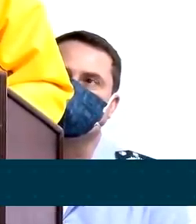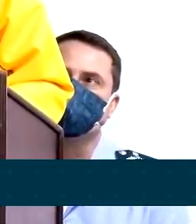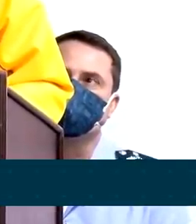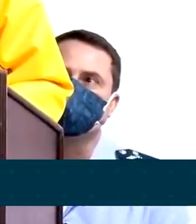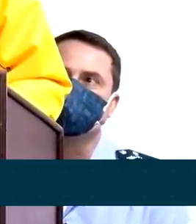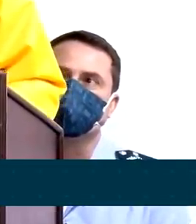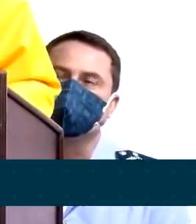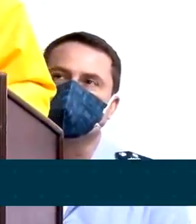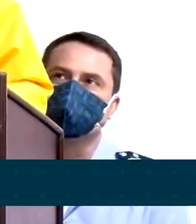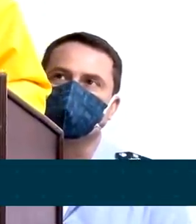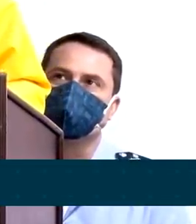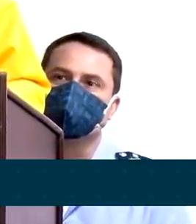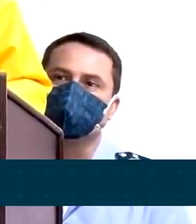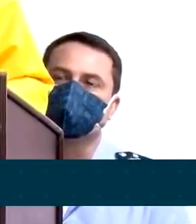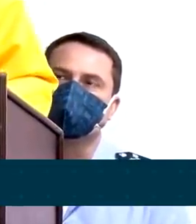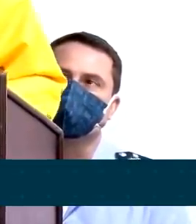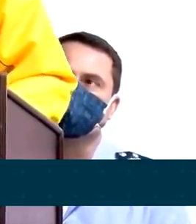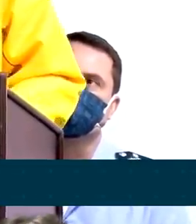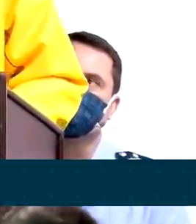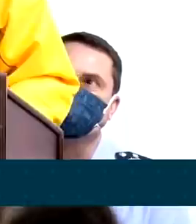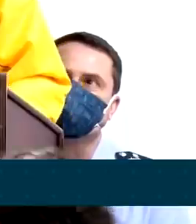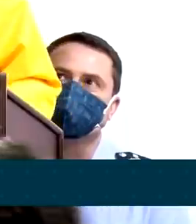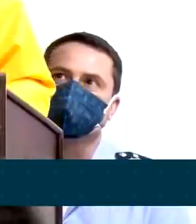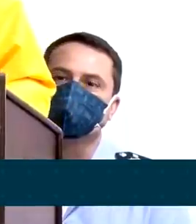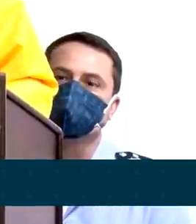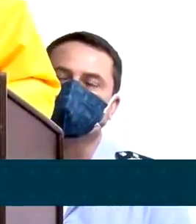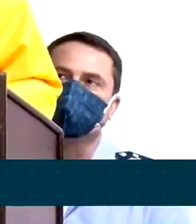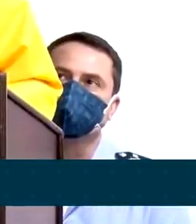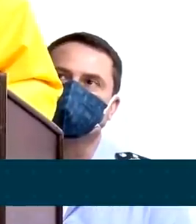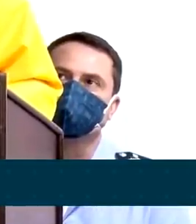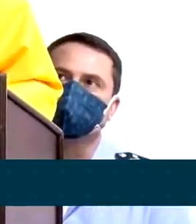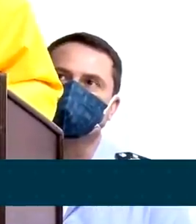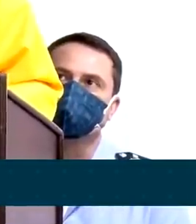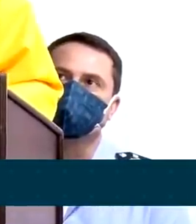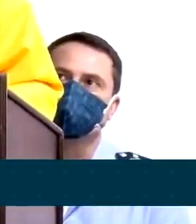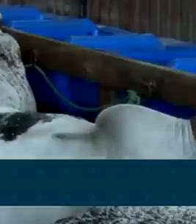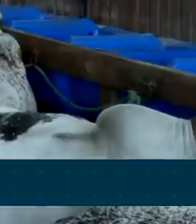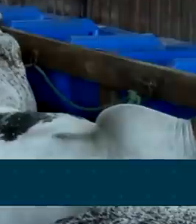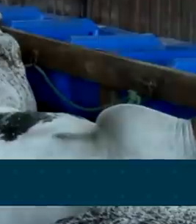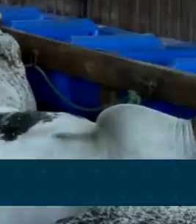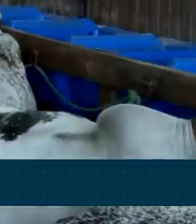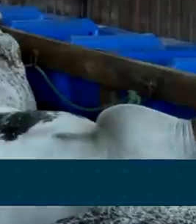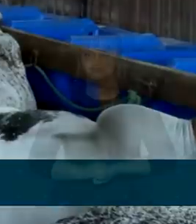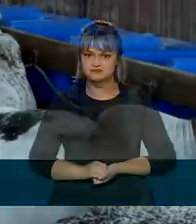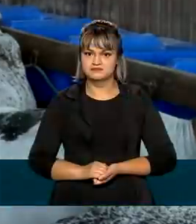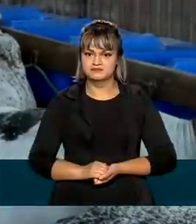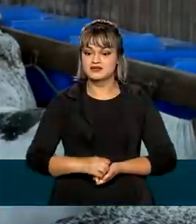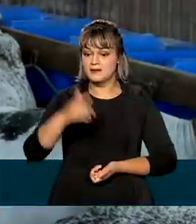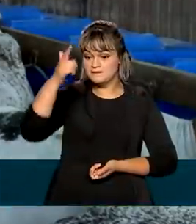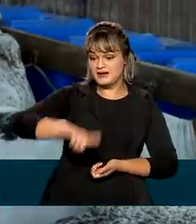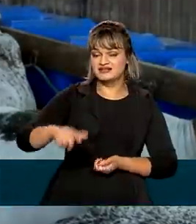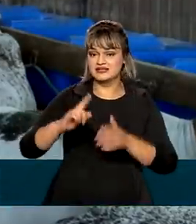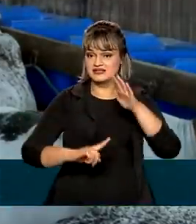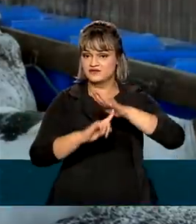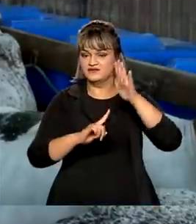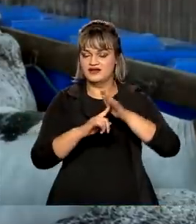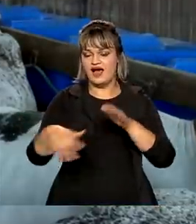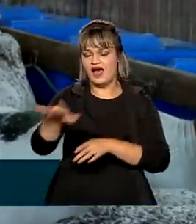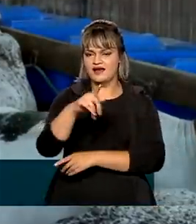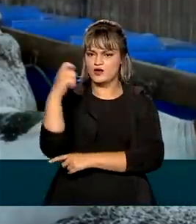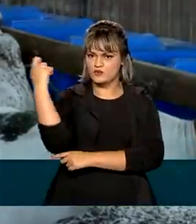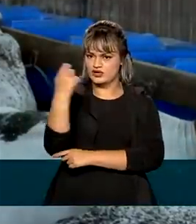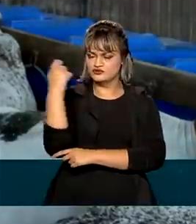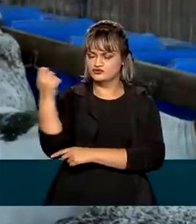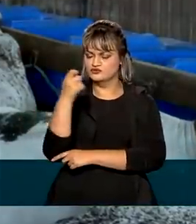mostra que o Brasil está na liderança da produção do campo. Também durante a Expo Inter, o Rio Grande do